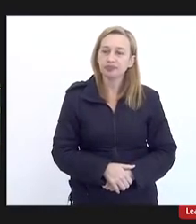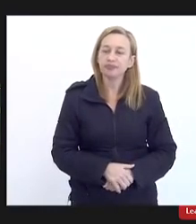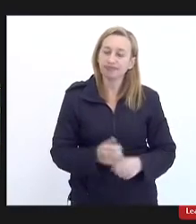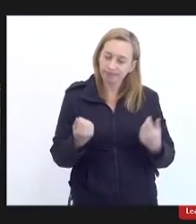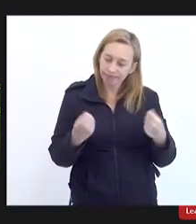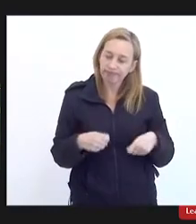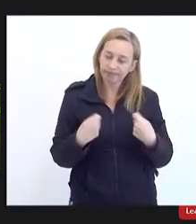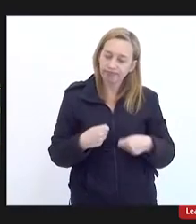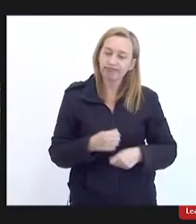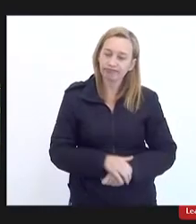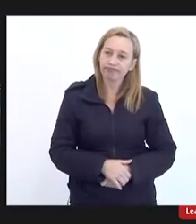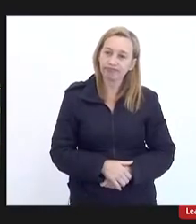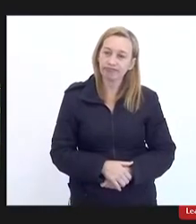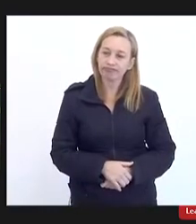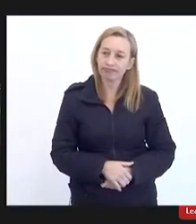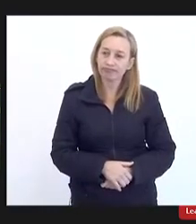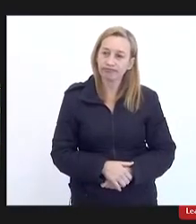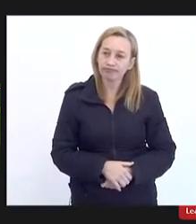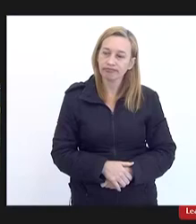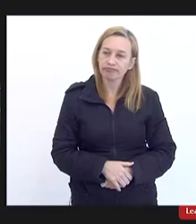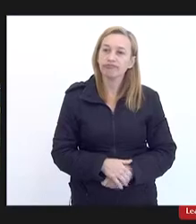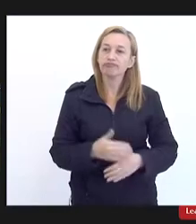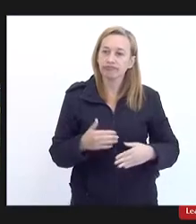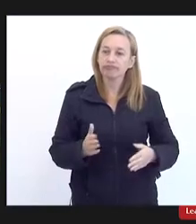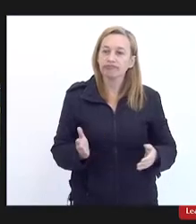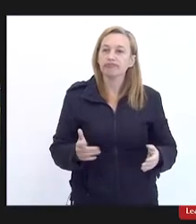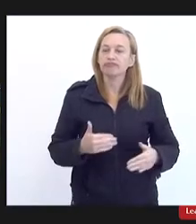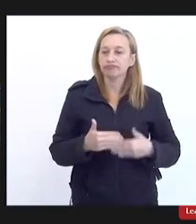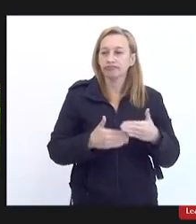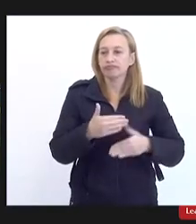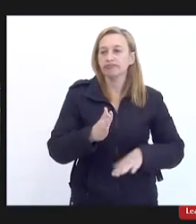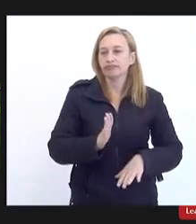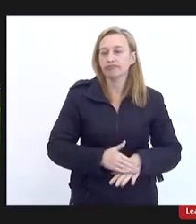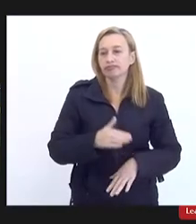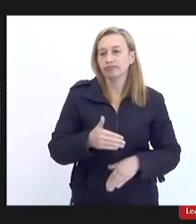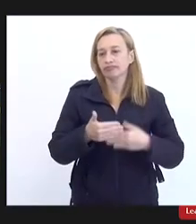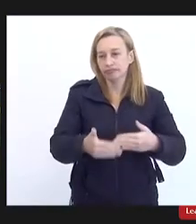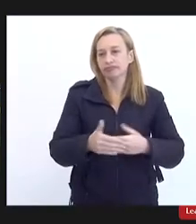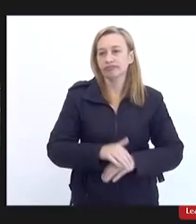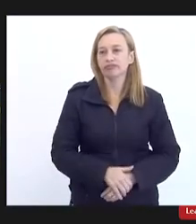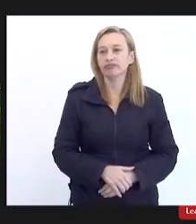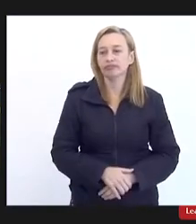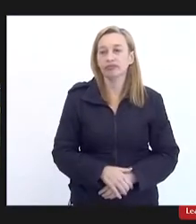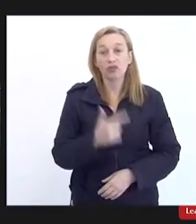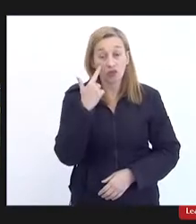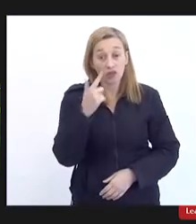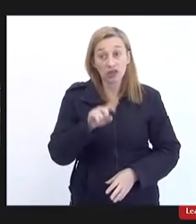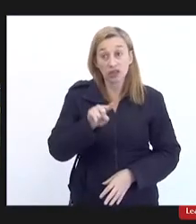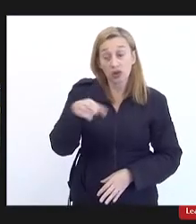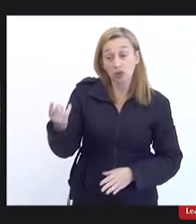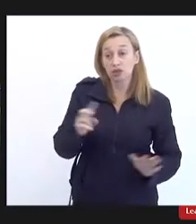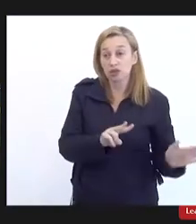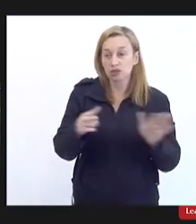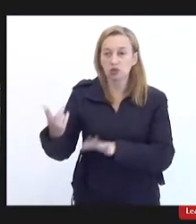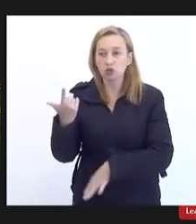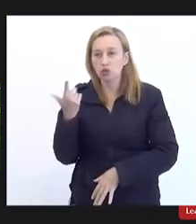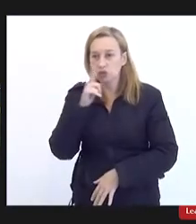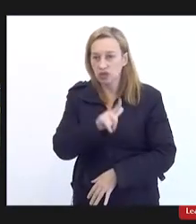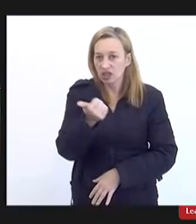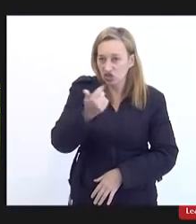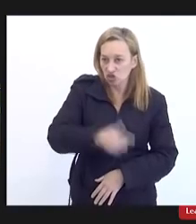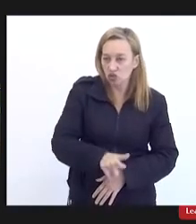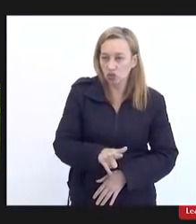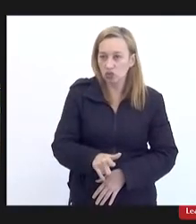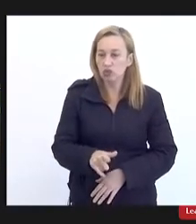precisa estar levando esse processo cada vez mais para frente vamos ver se semana que vem a gente consegue de novo